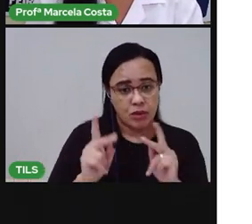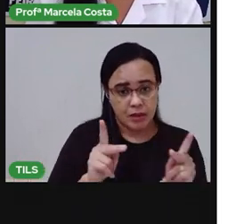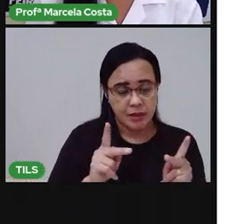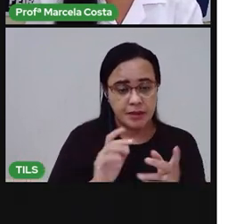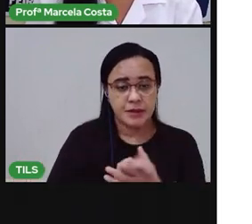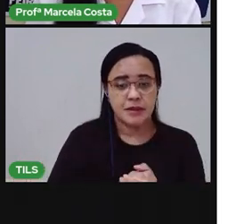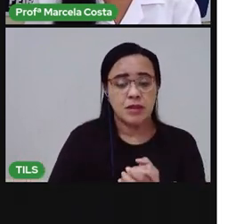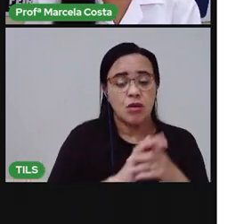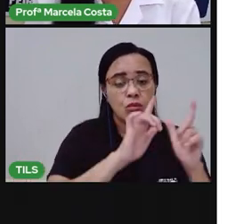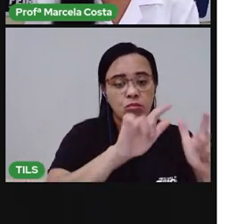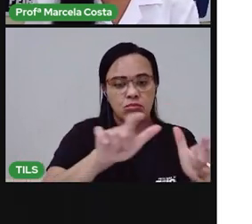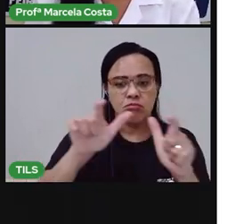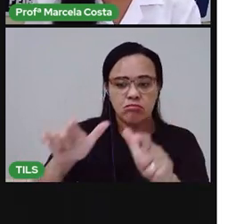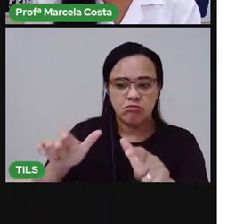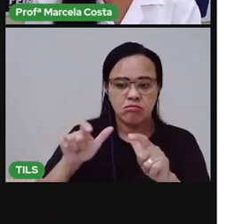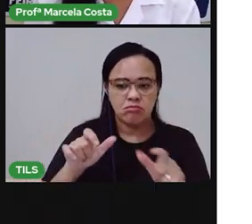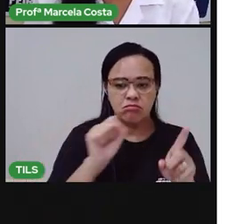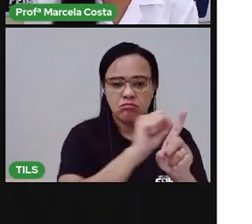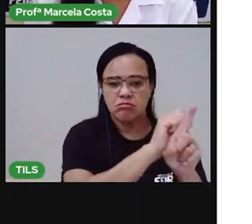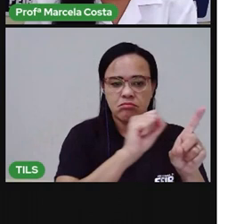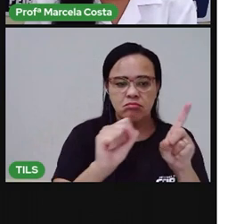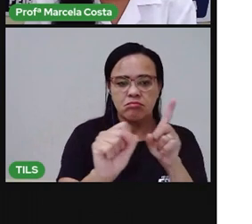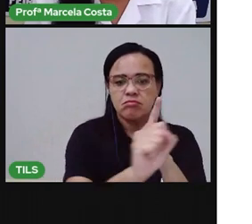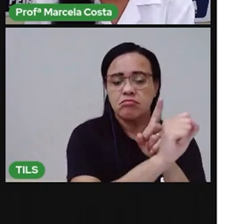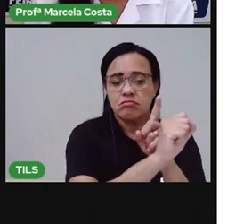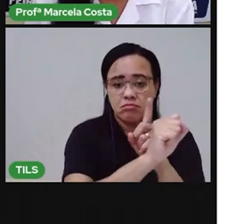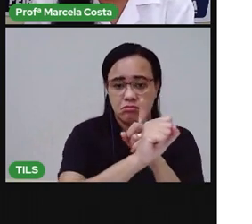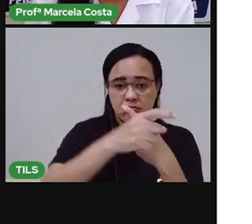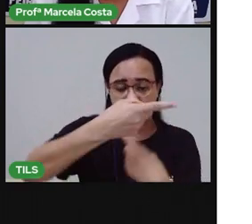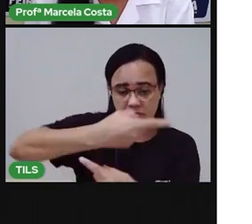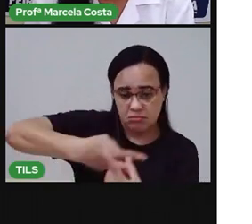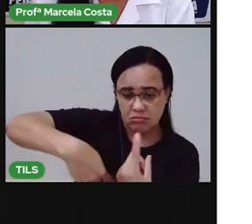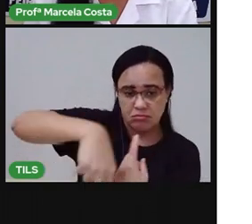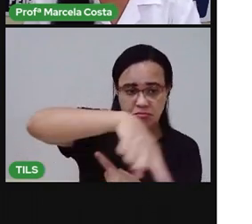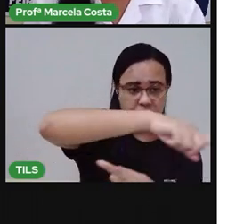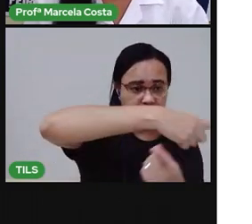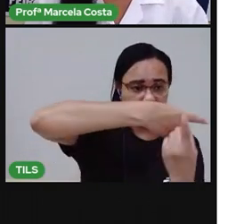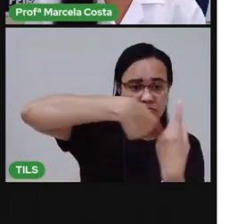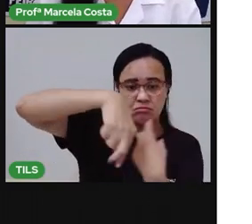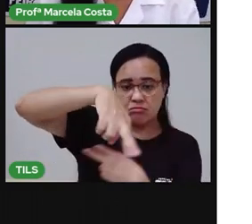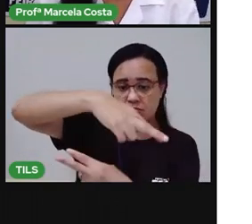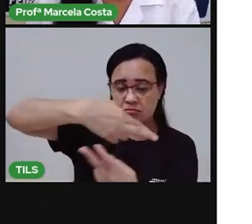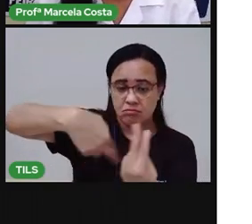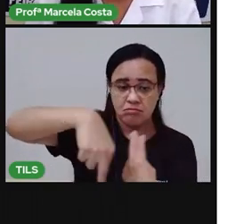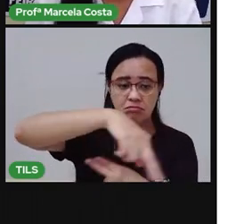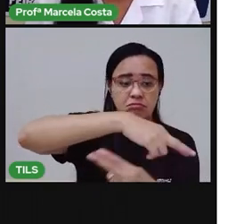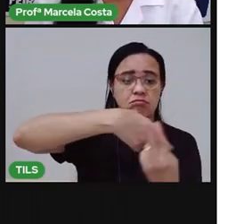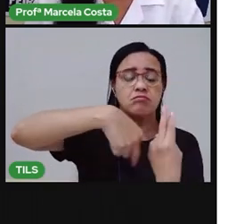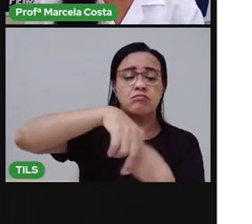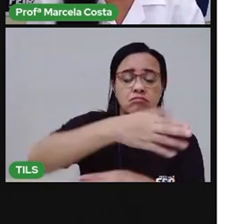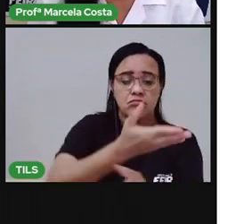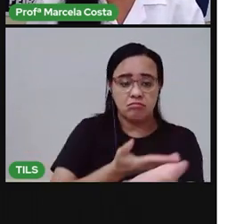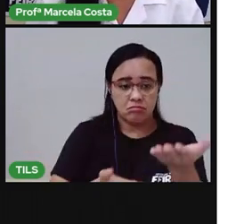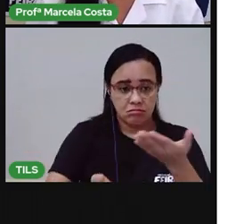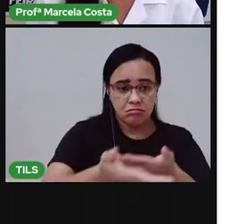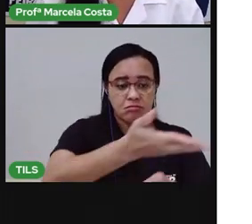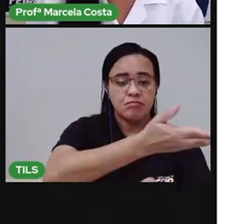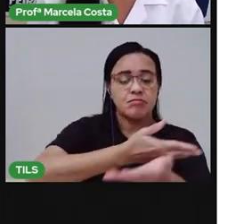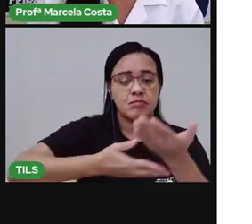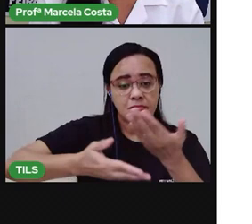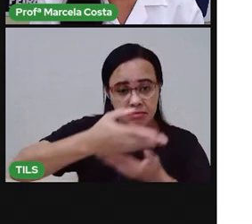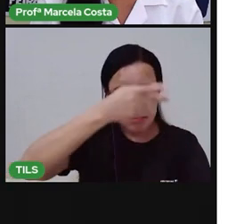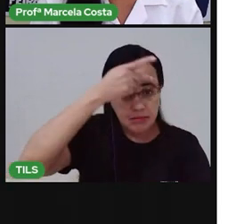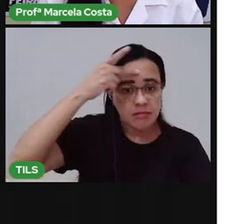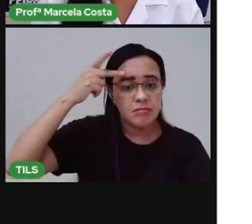ambientes de sociabilidade, de convivência social, onde há interações entre as pessoas.